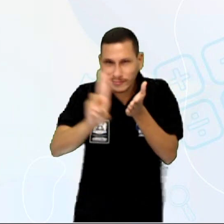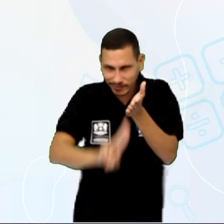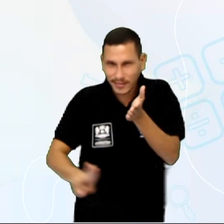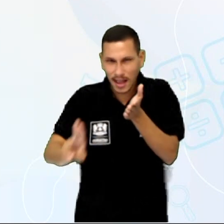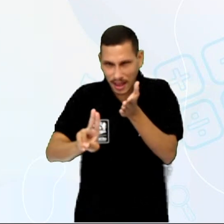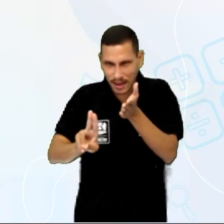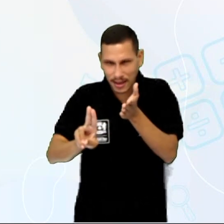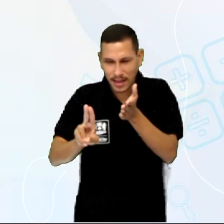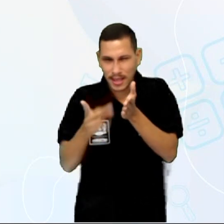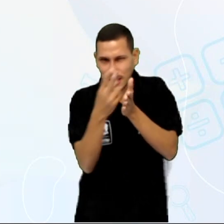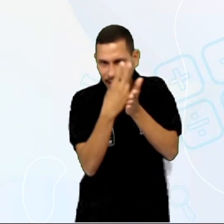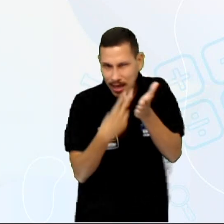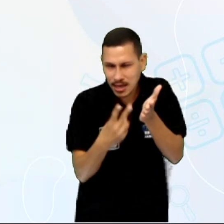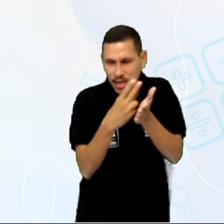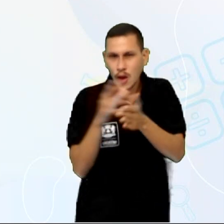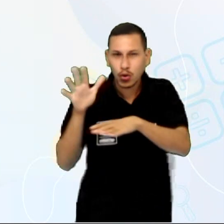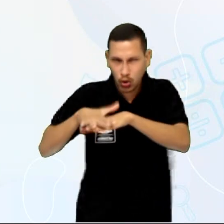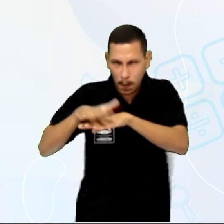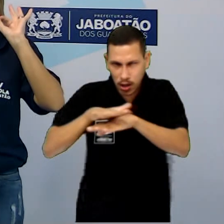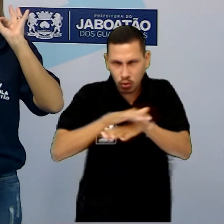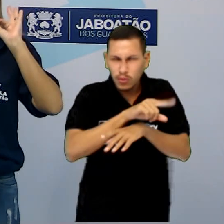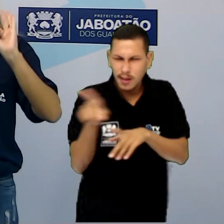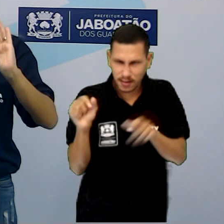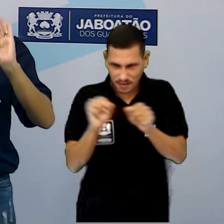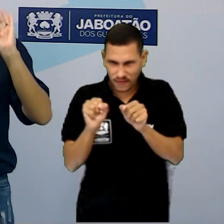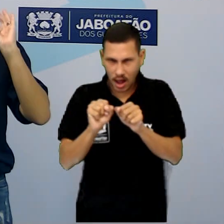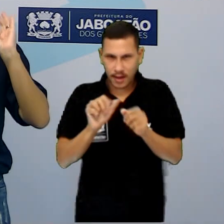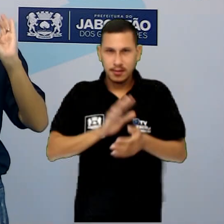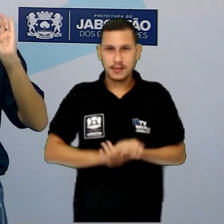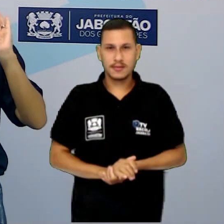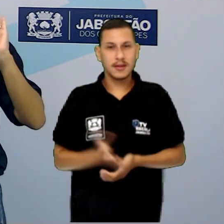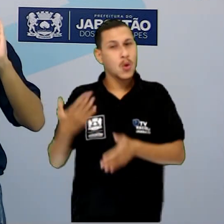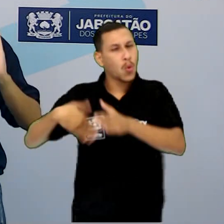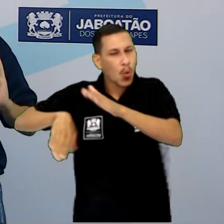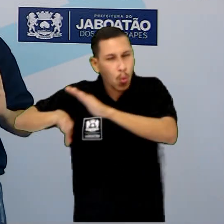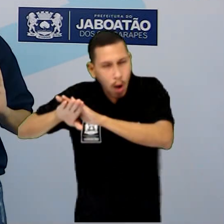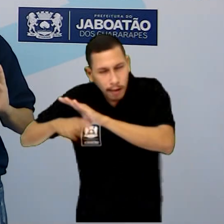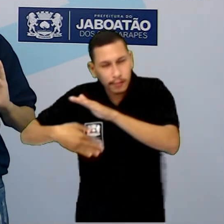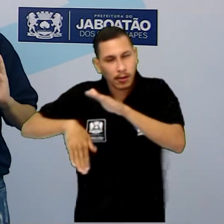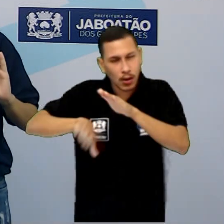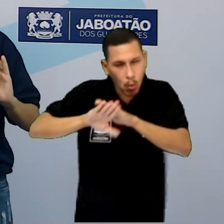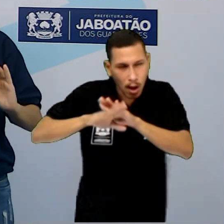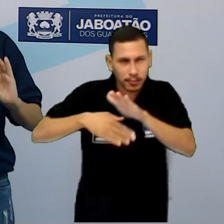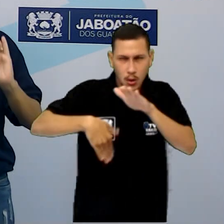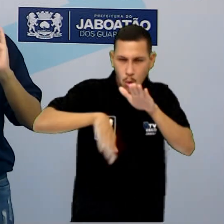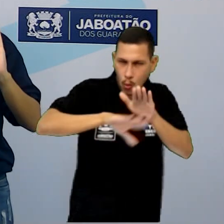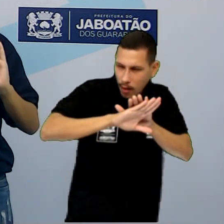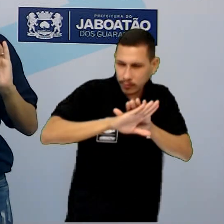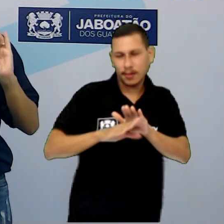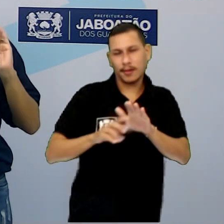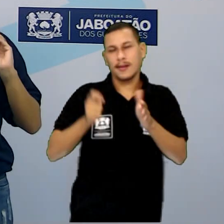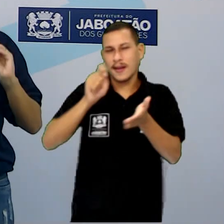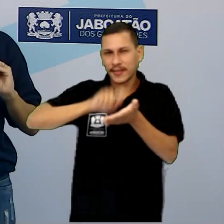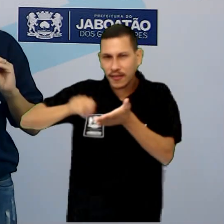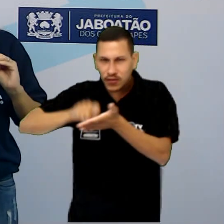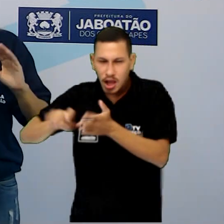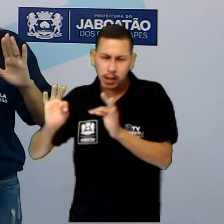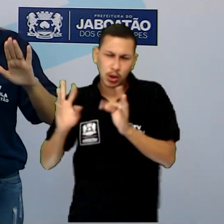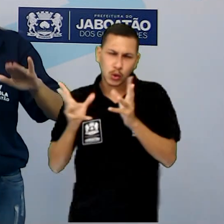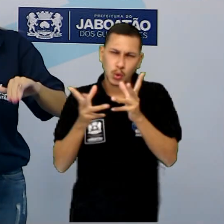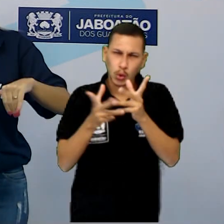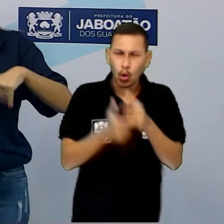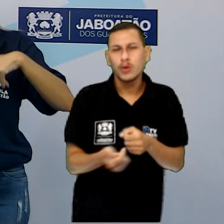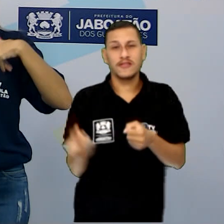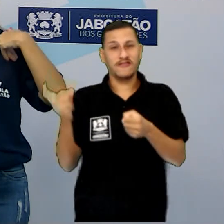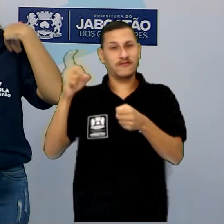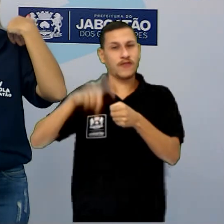Fizeram? Muito bem! Vocês vão guardar, tá joia? Guarda a atividade, porque